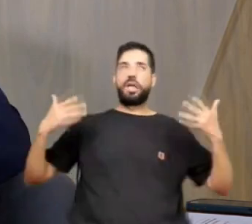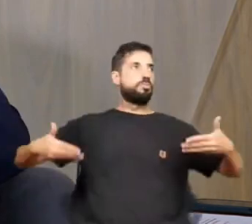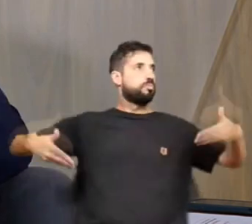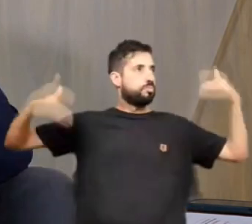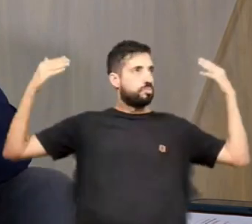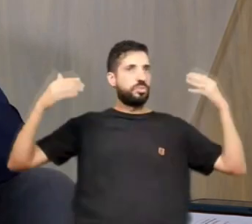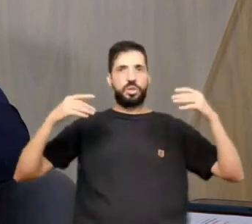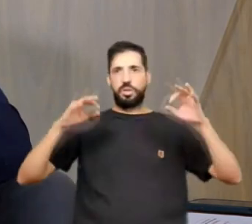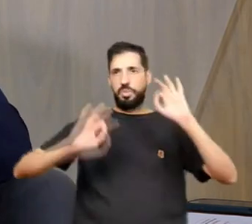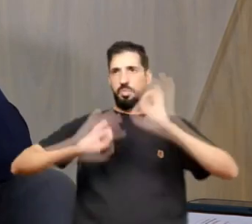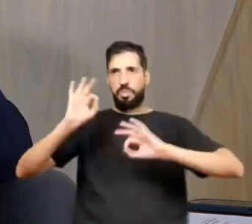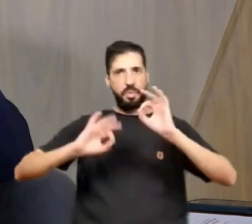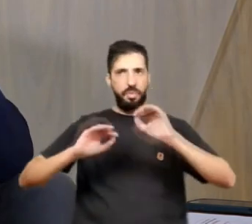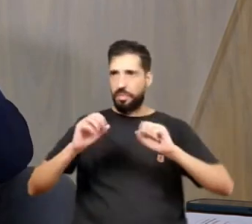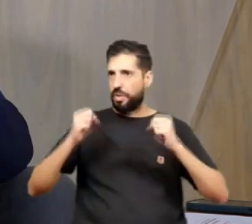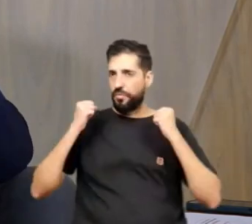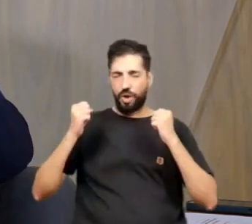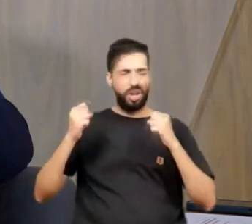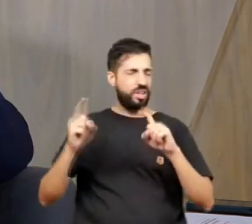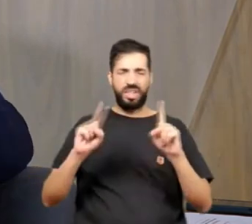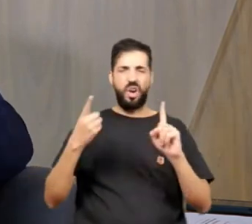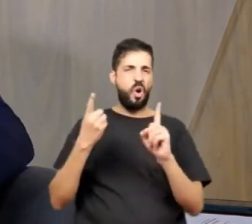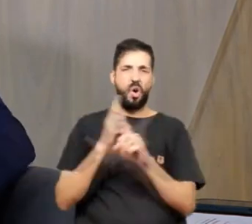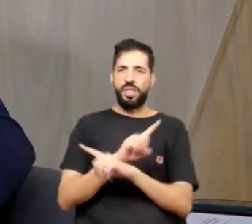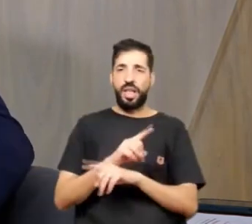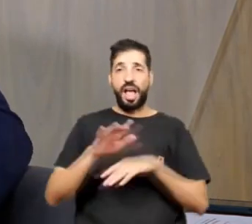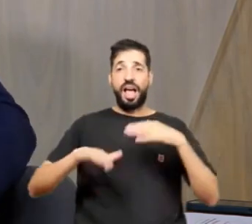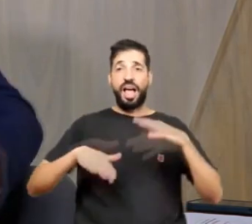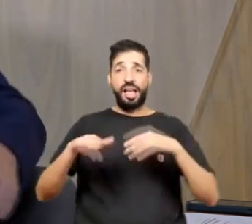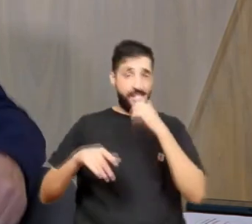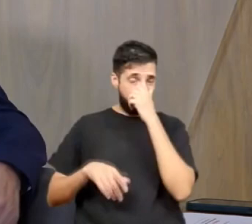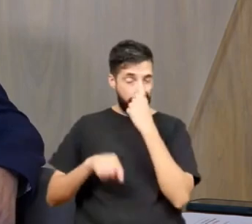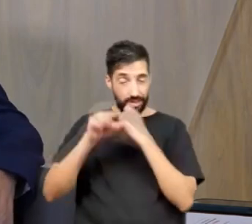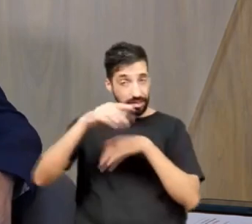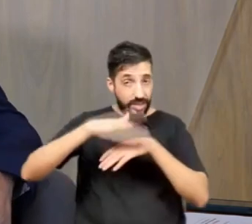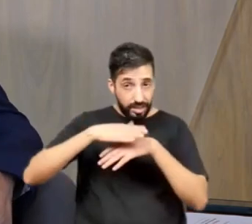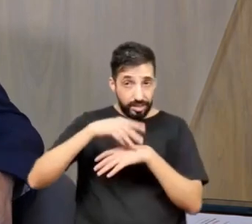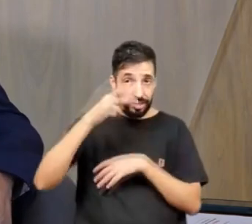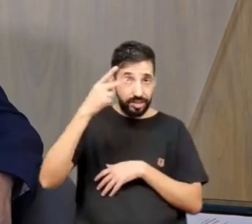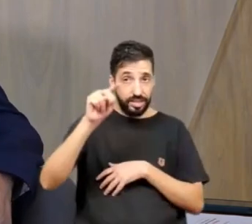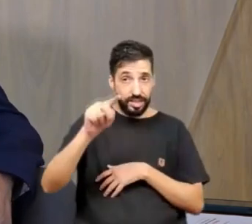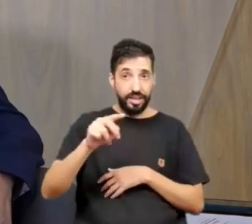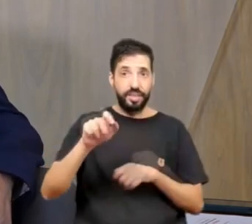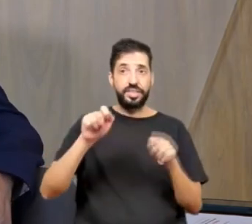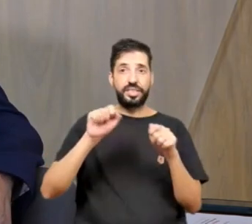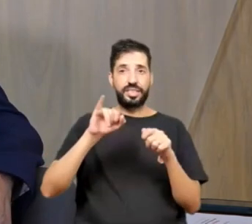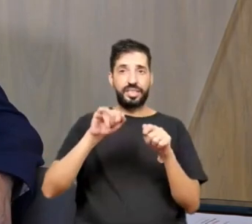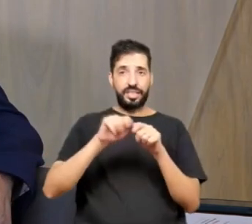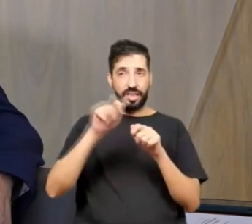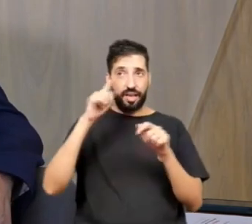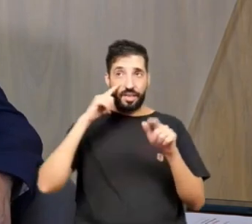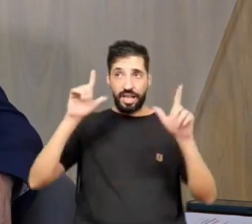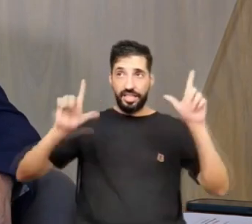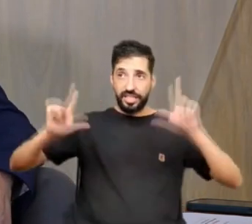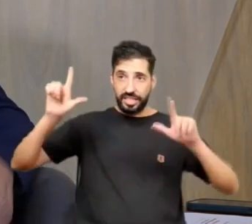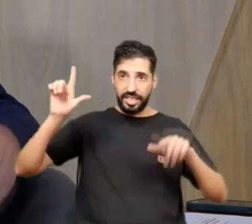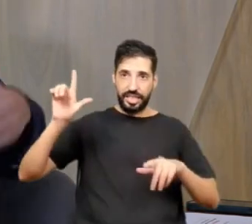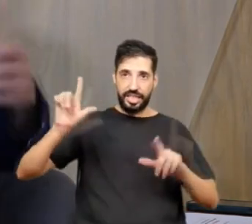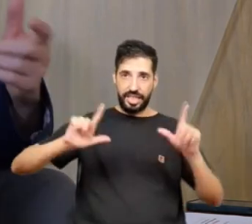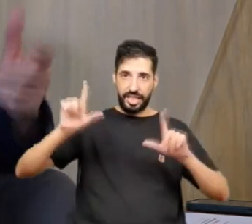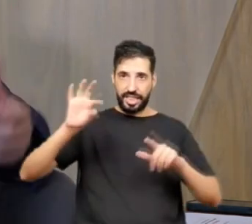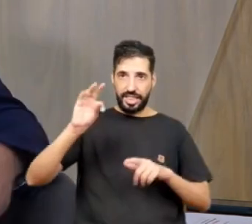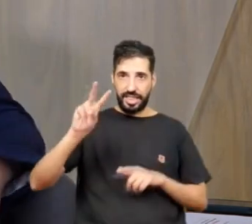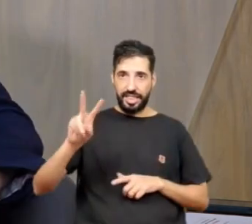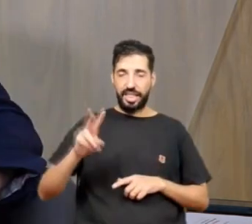não, ao contrário. Às vezes, você mesmo pode observar, se você está assistindo televisão, uma matéria do Fantástico,